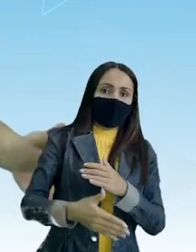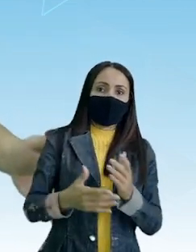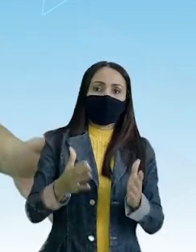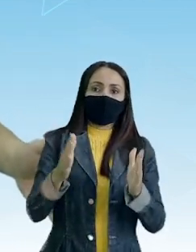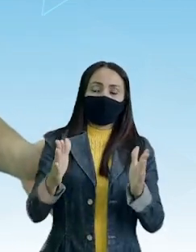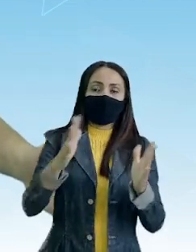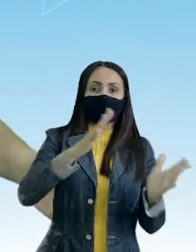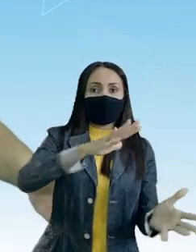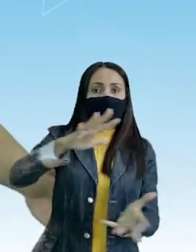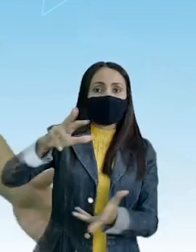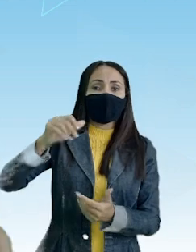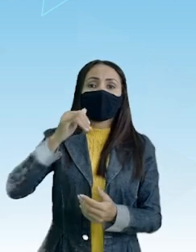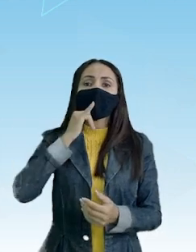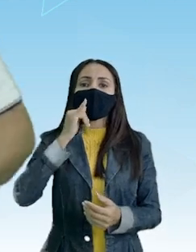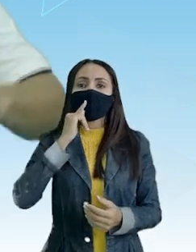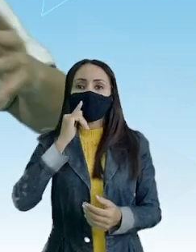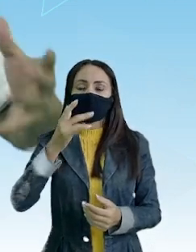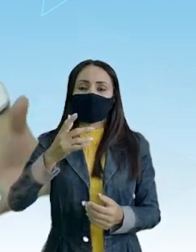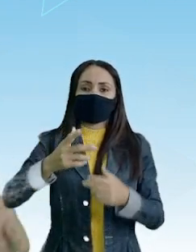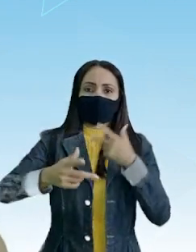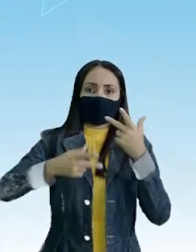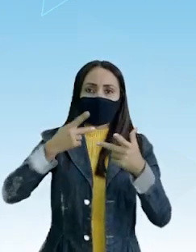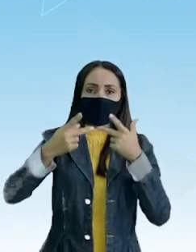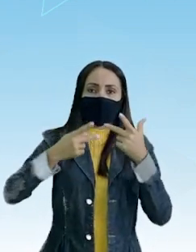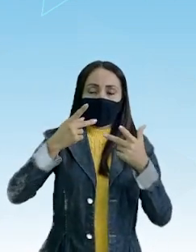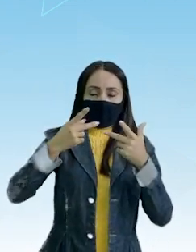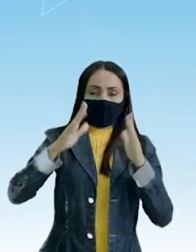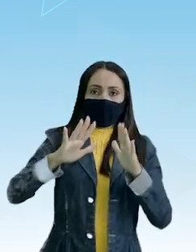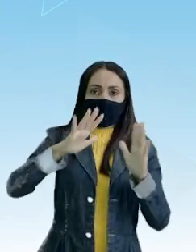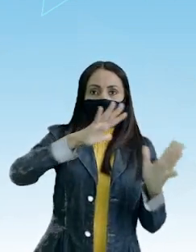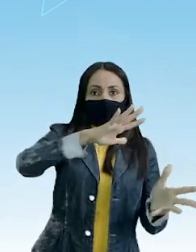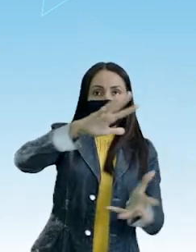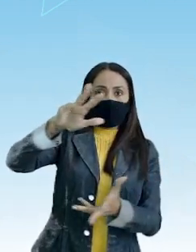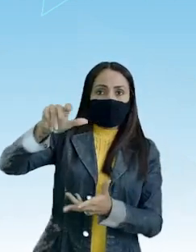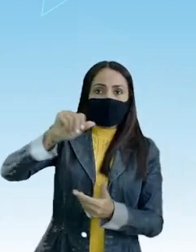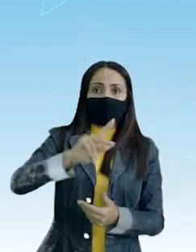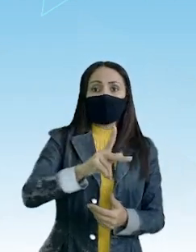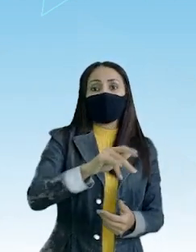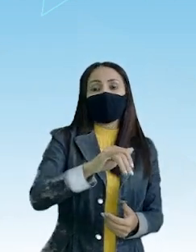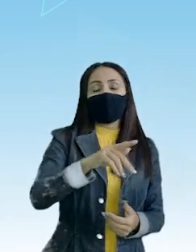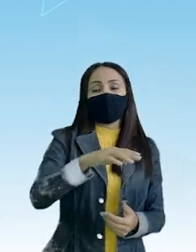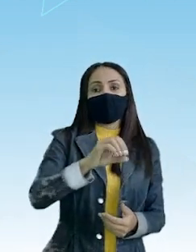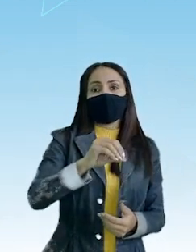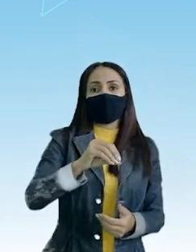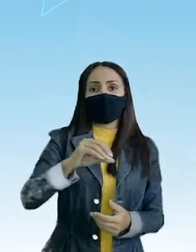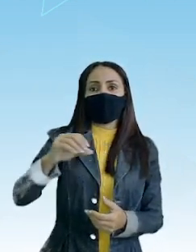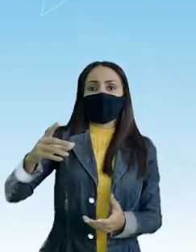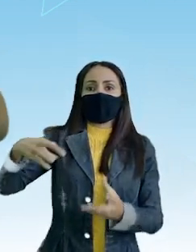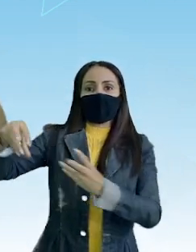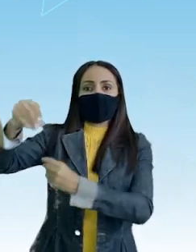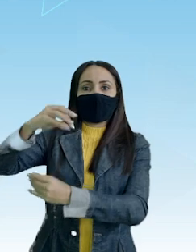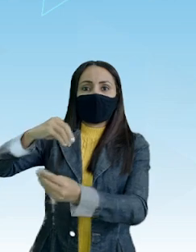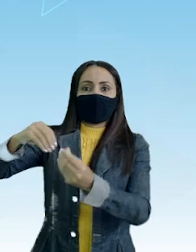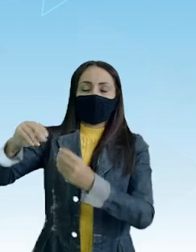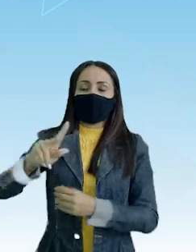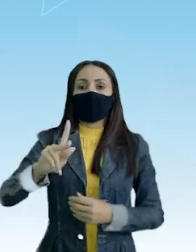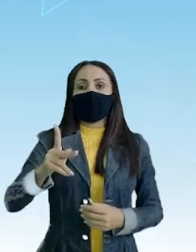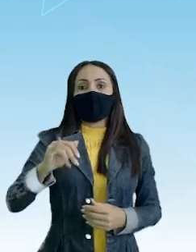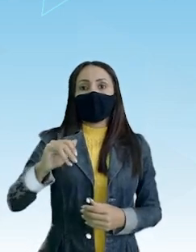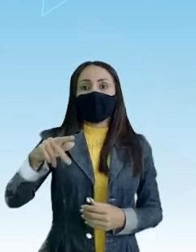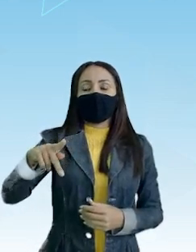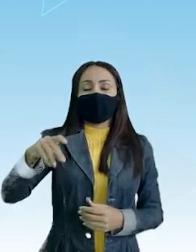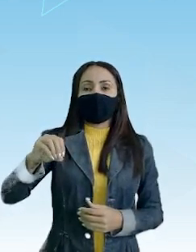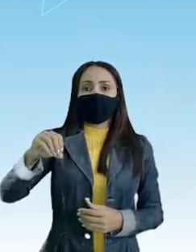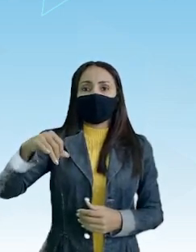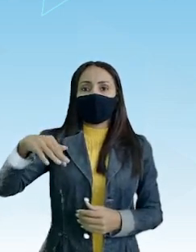universo Por exemplo Quando eu falo Planeta Hiperônimo Terra É um hipônimo De planeta